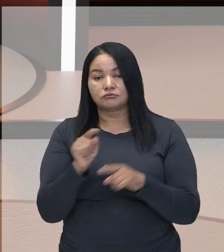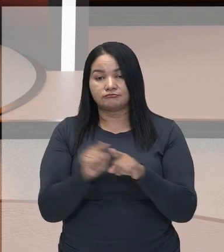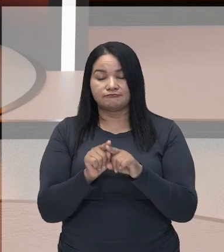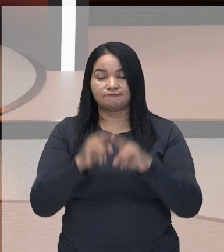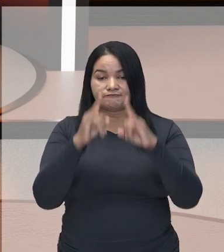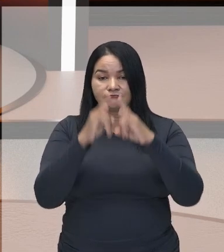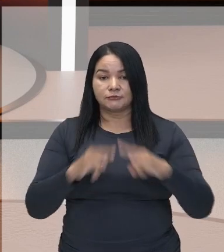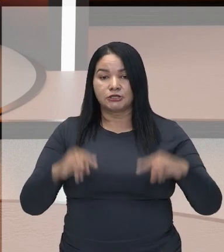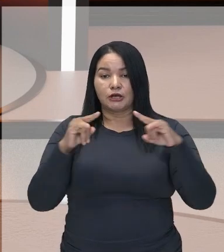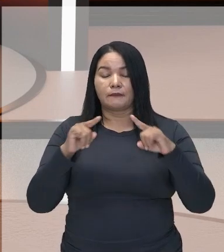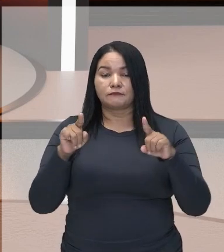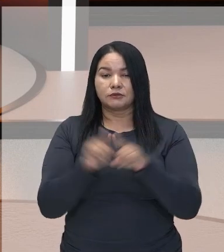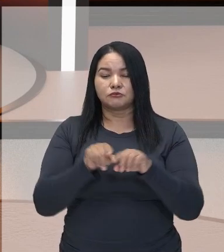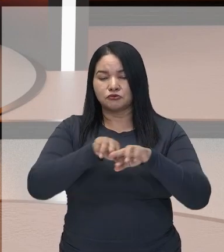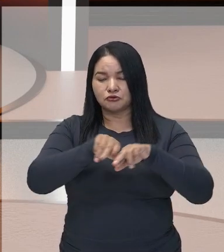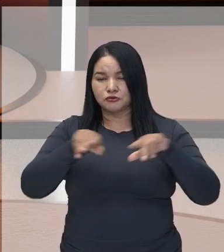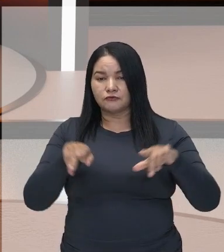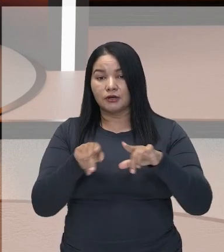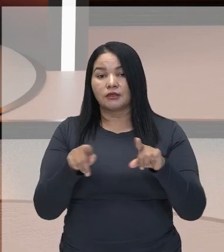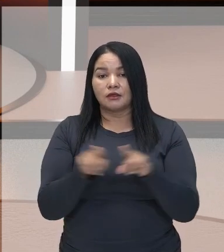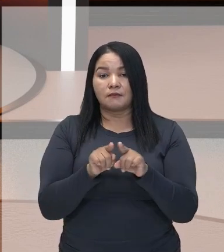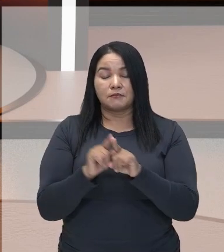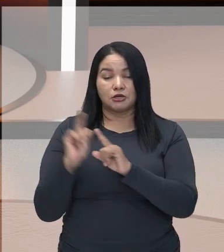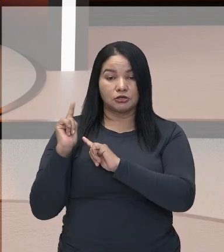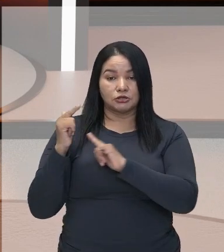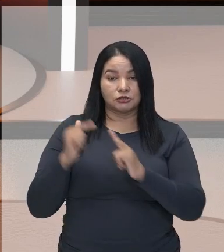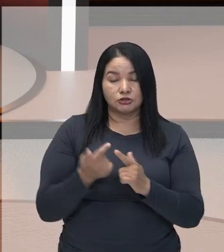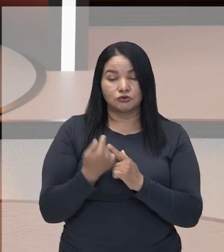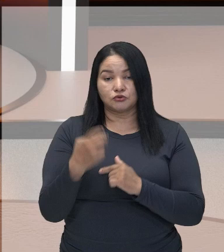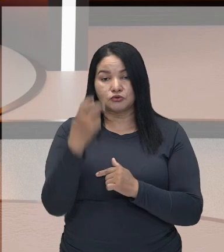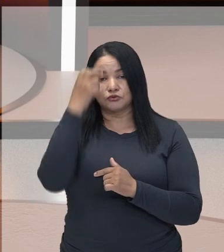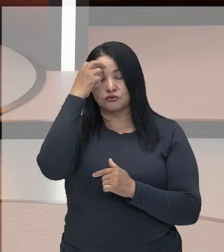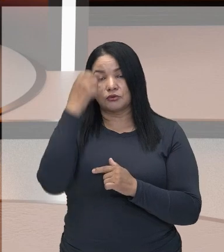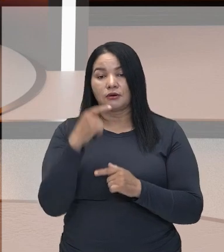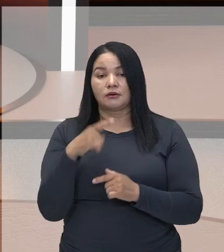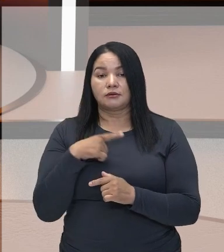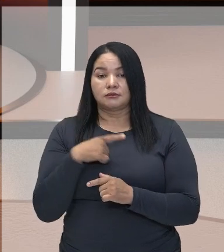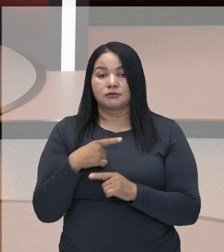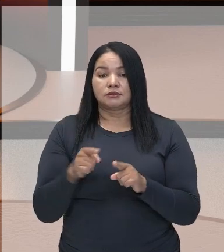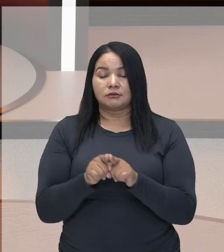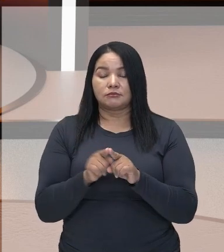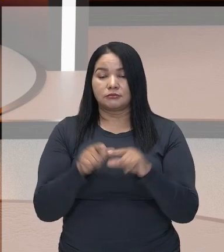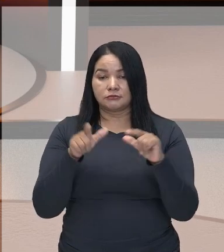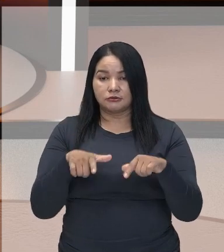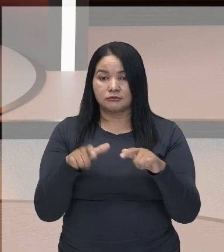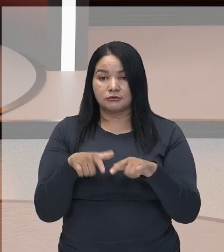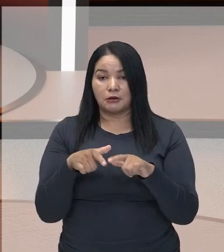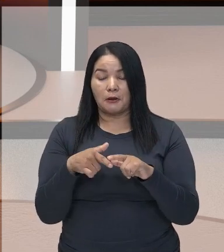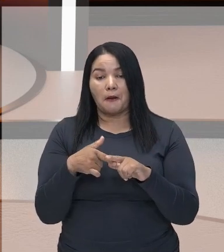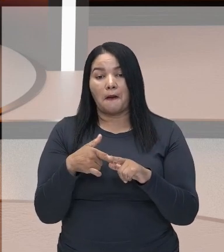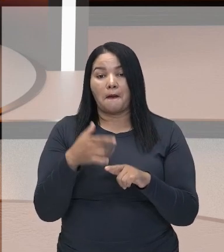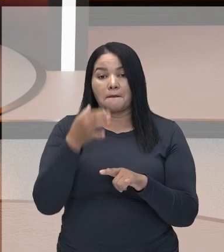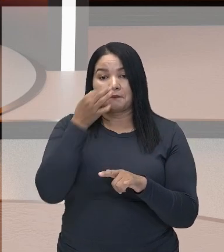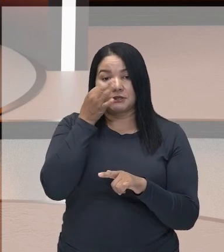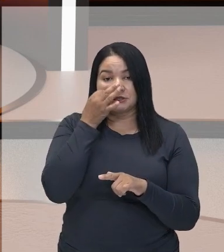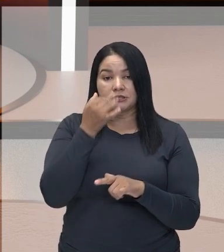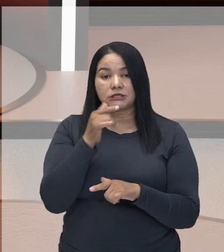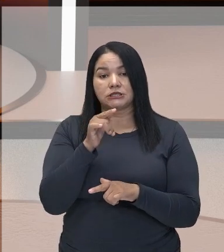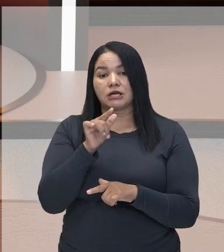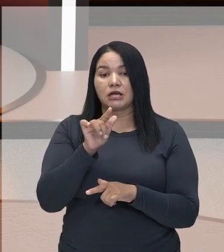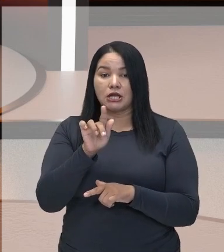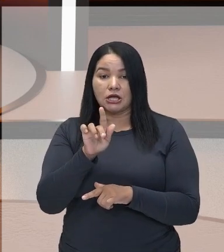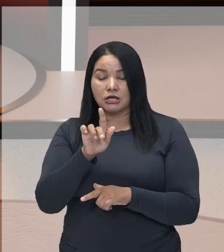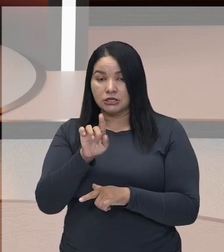santuários, as tradições culturais. Ali também é nesse local que tem a presença das geixas e acaba